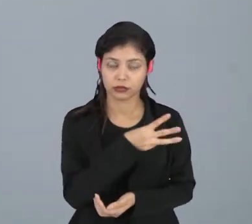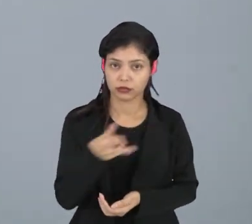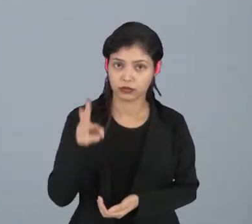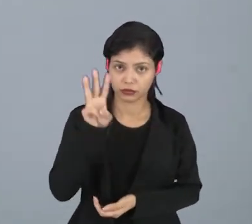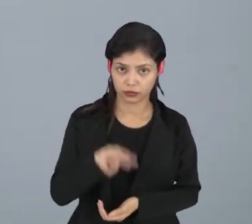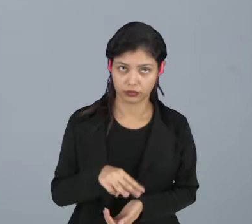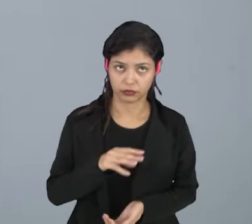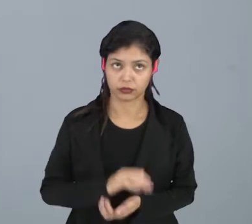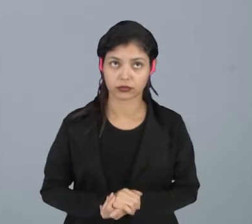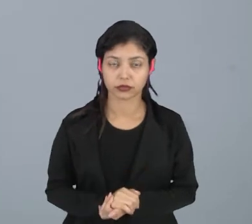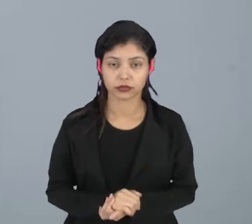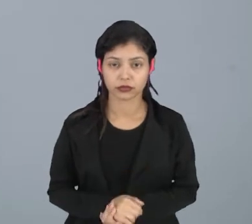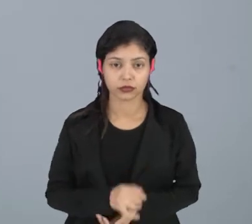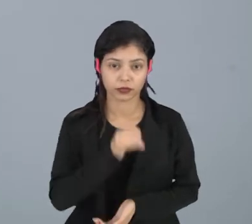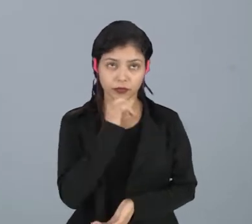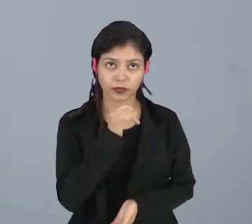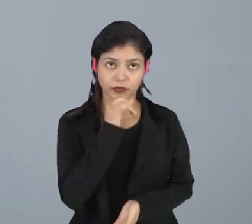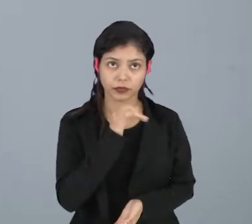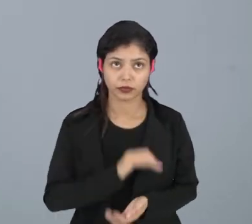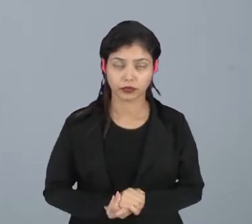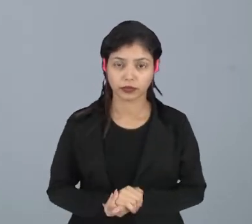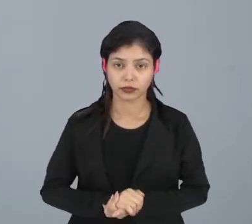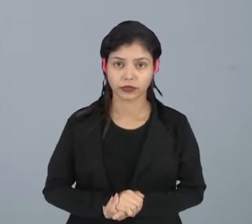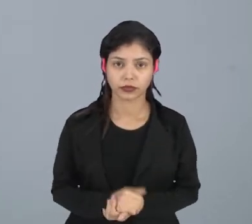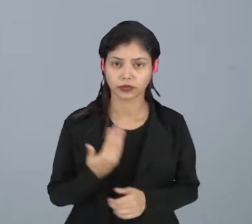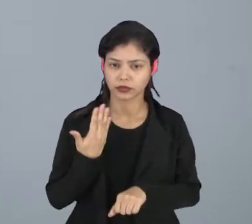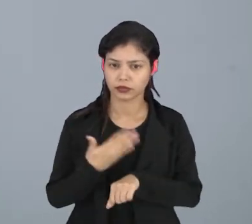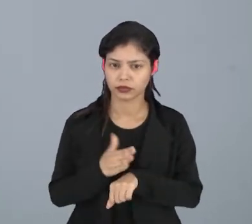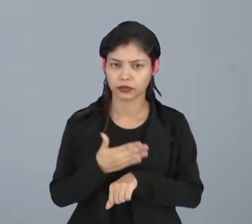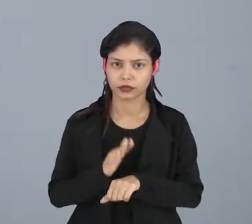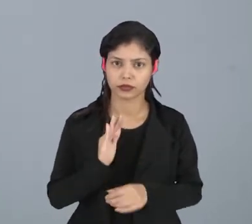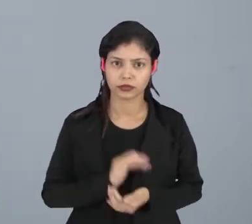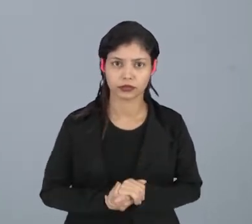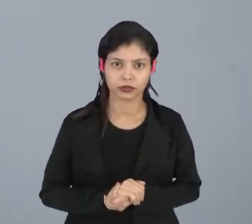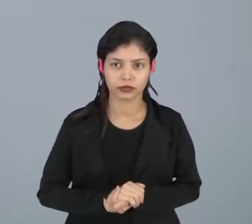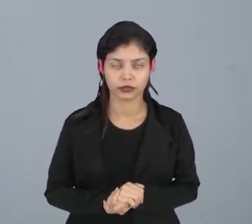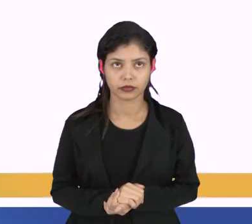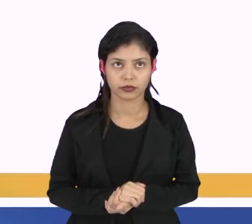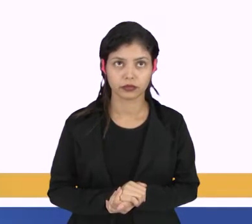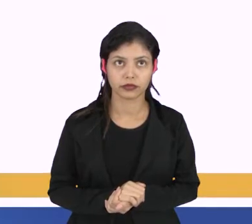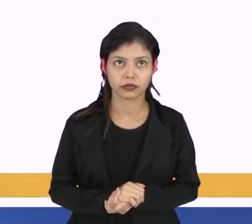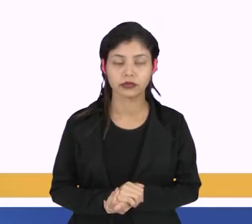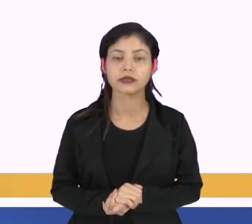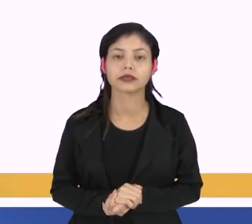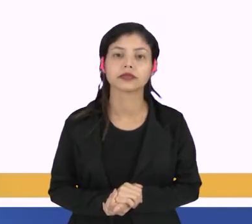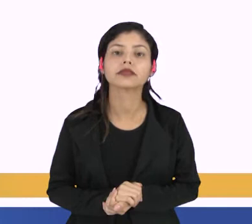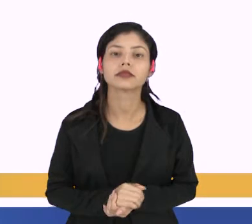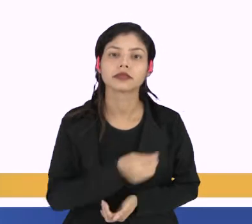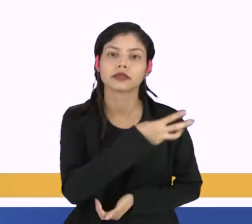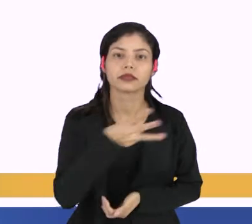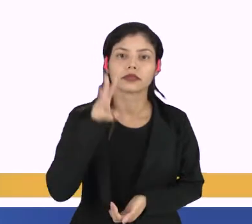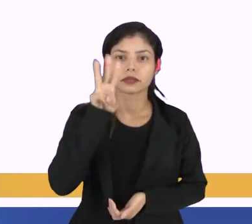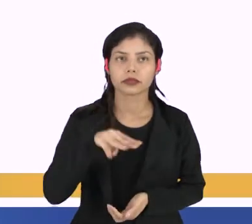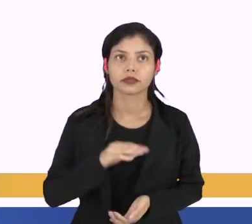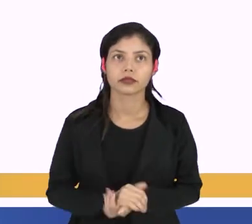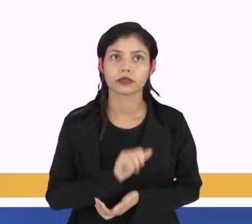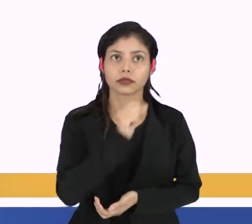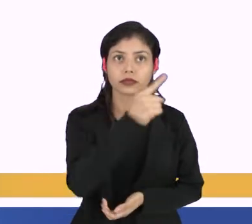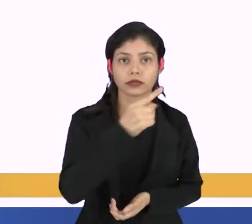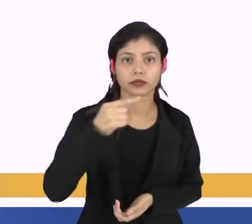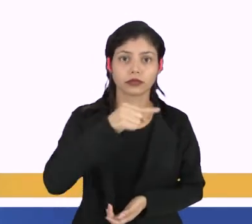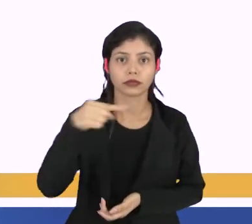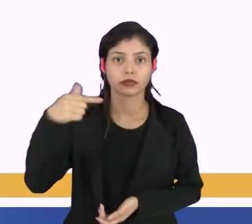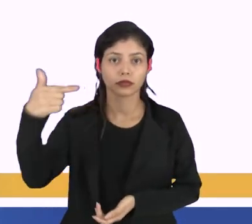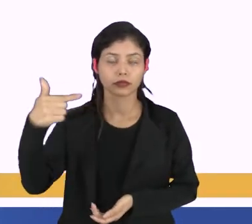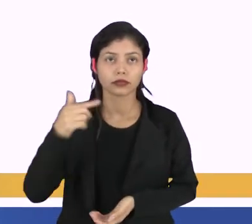nós vamos usar um exemplo para vocês verem na prática. Então nós temos aí uma matriz A, então na primeira linha nós temos os elementos 1